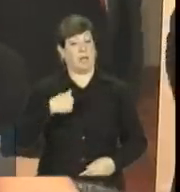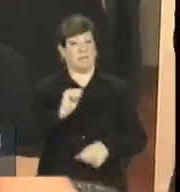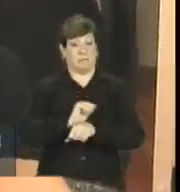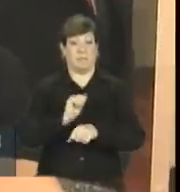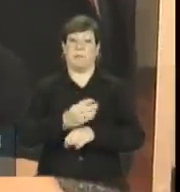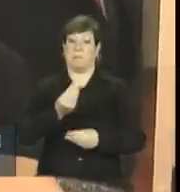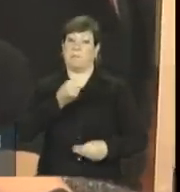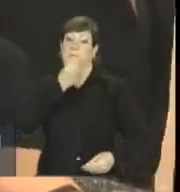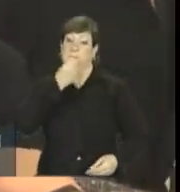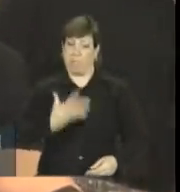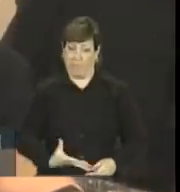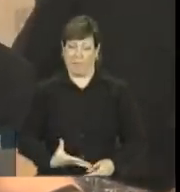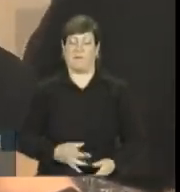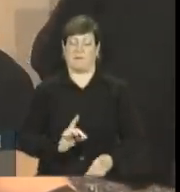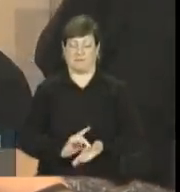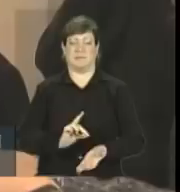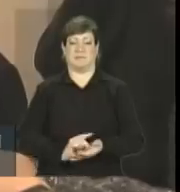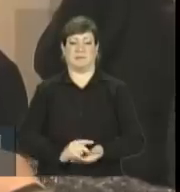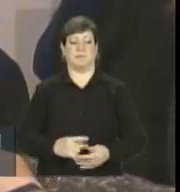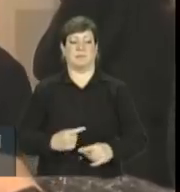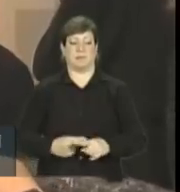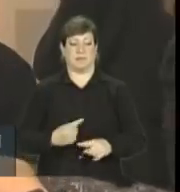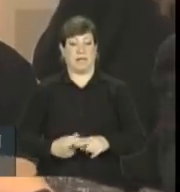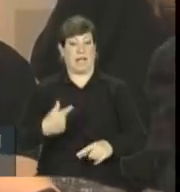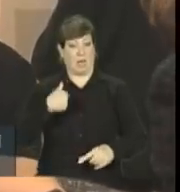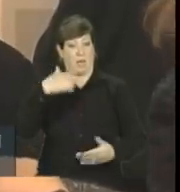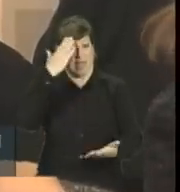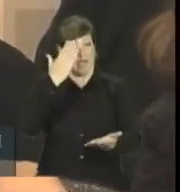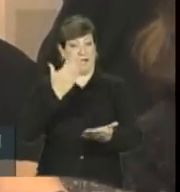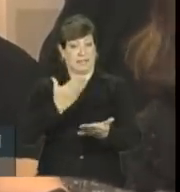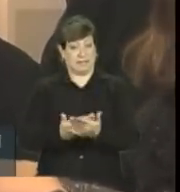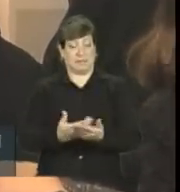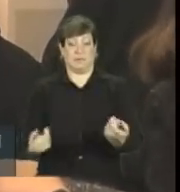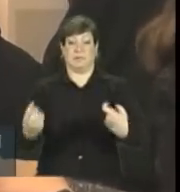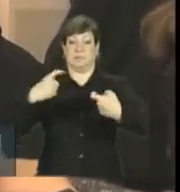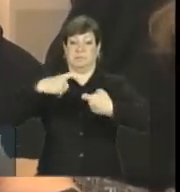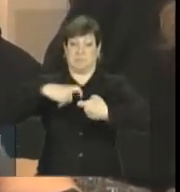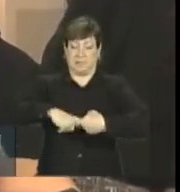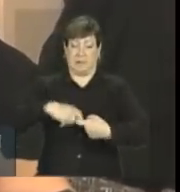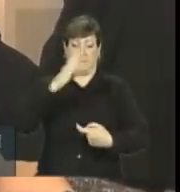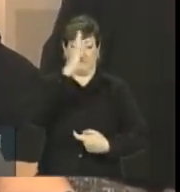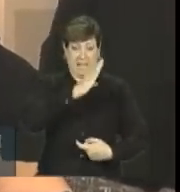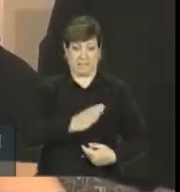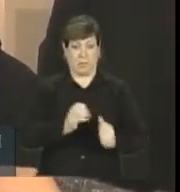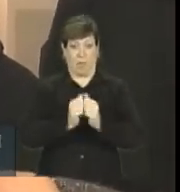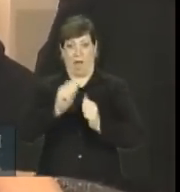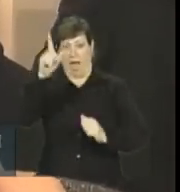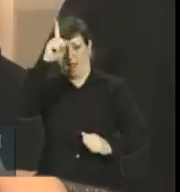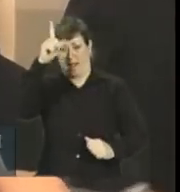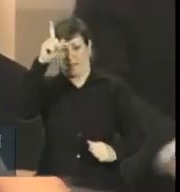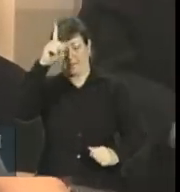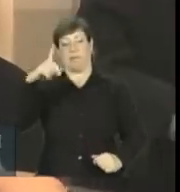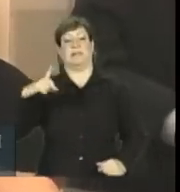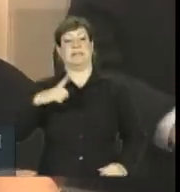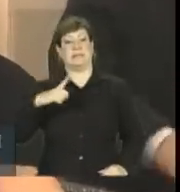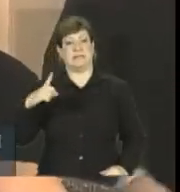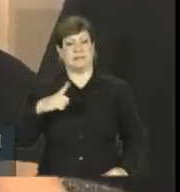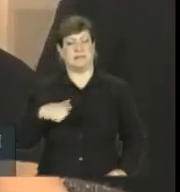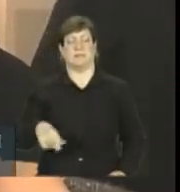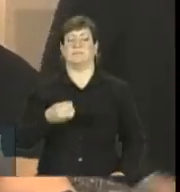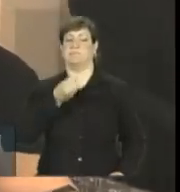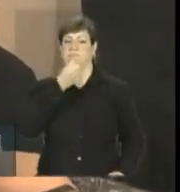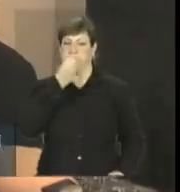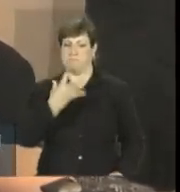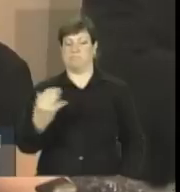muito boa mesmo. Eu acredito que a parceria do Brasil com a Alemanha, ela tem uma característica